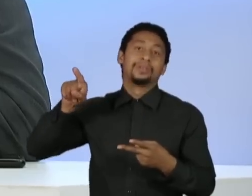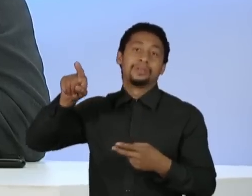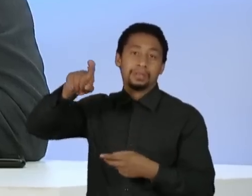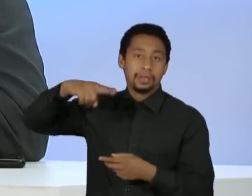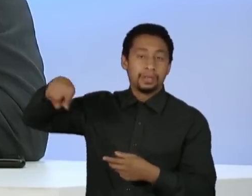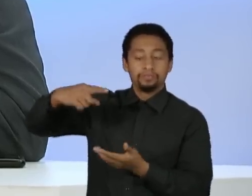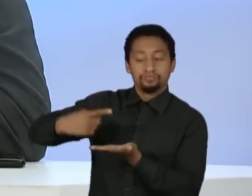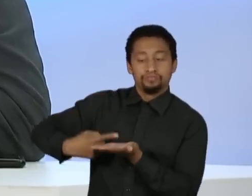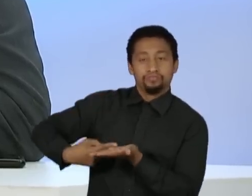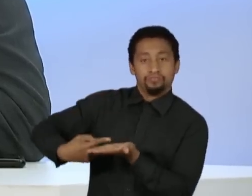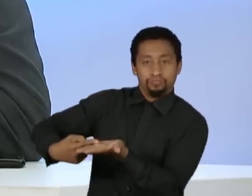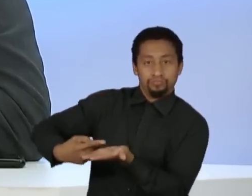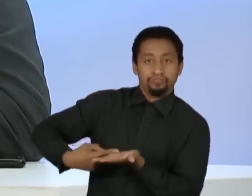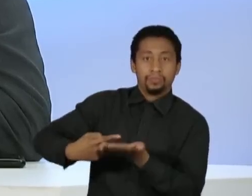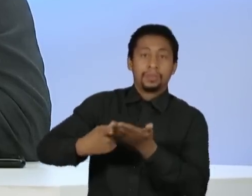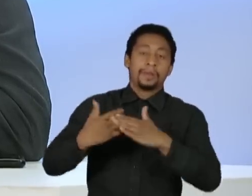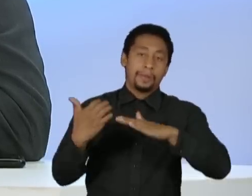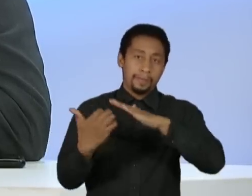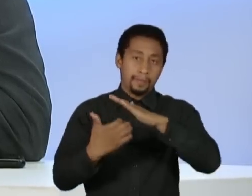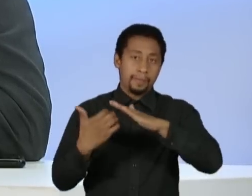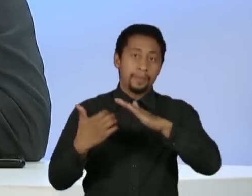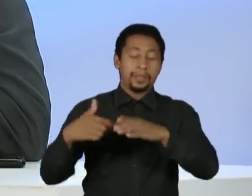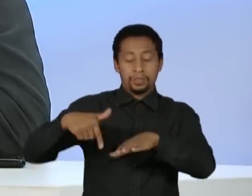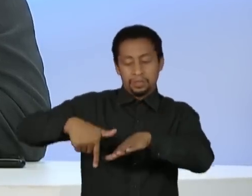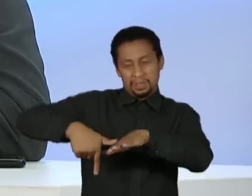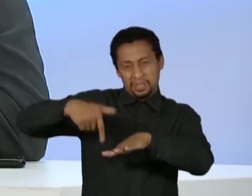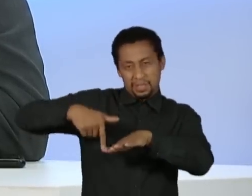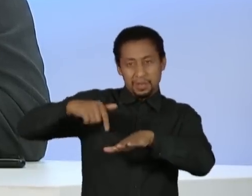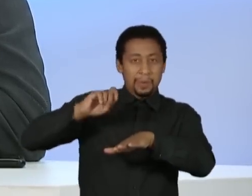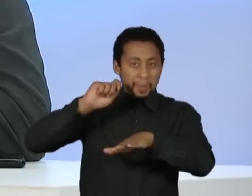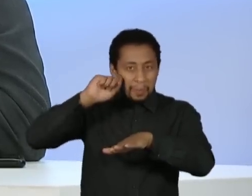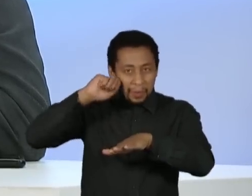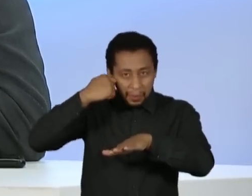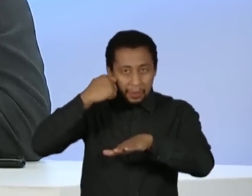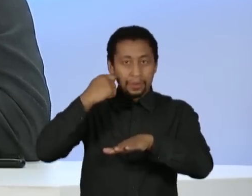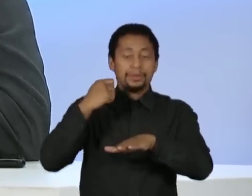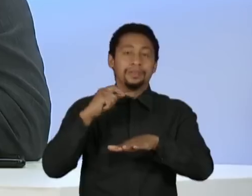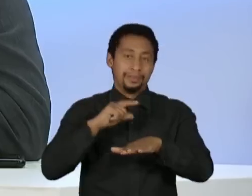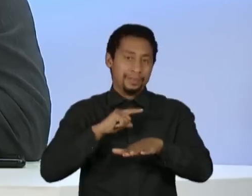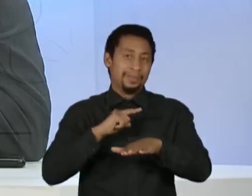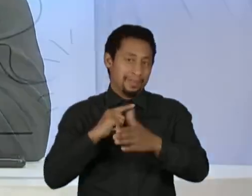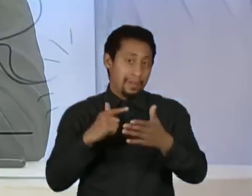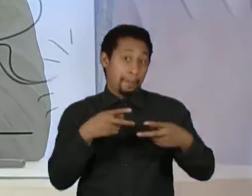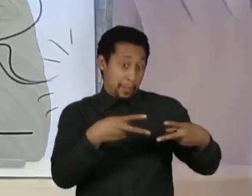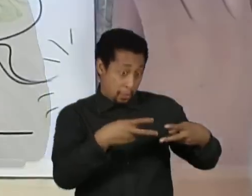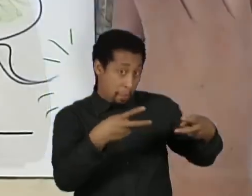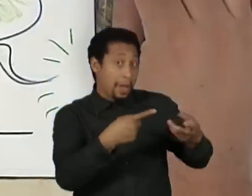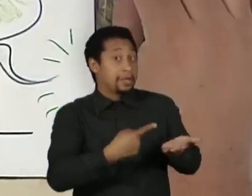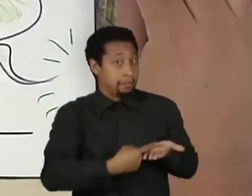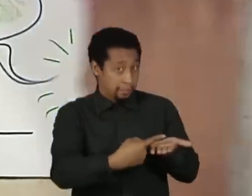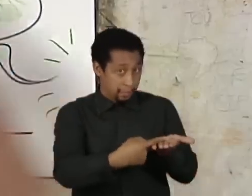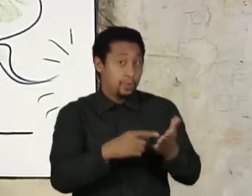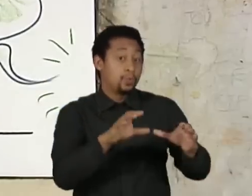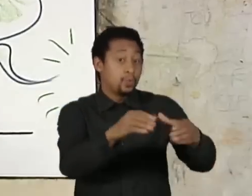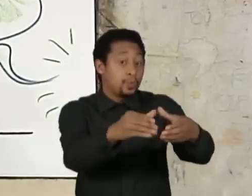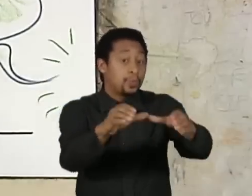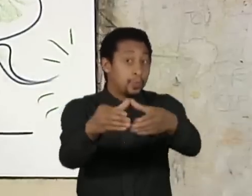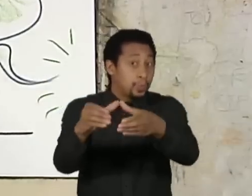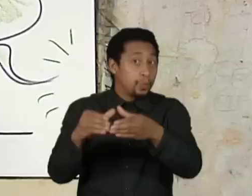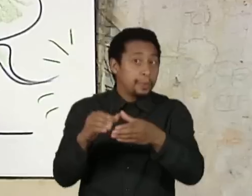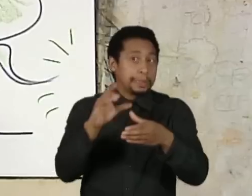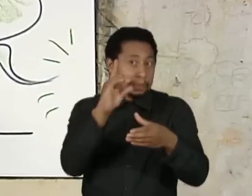a própria Petrobras e até autoridades, enfim, servidores, funcionários, diretores que...